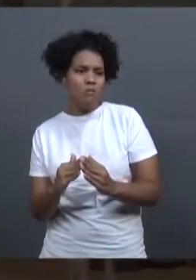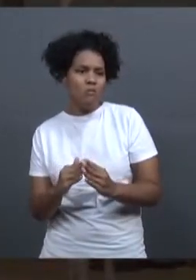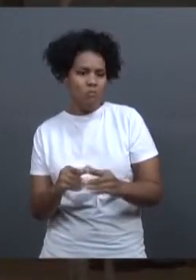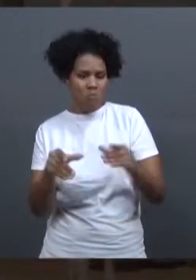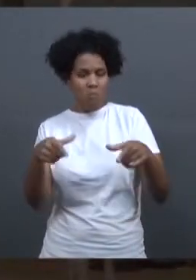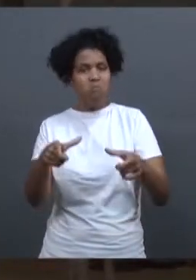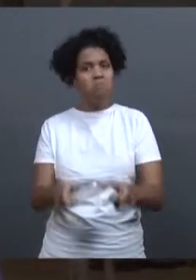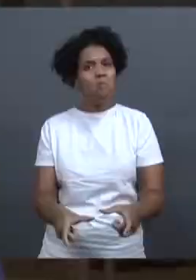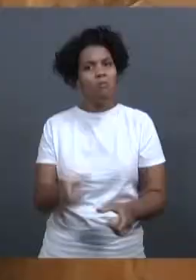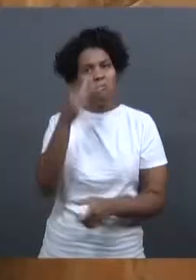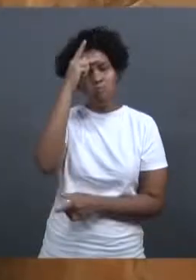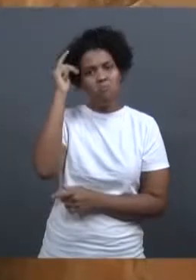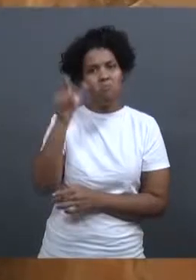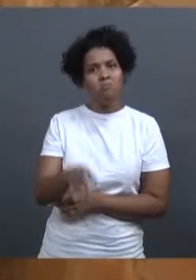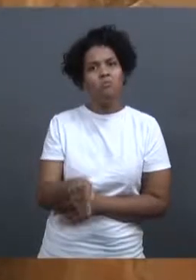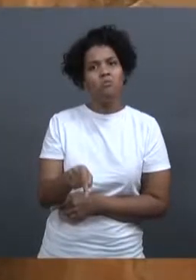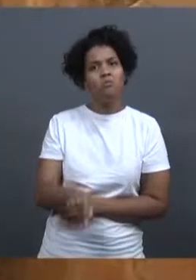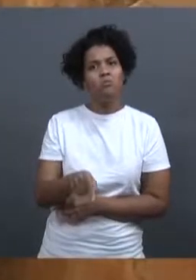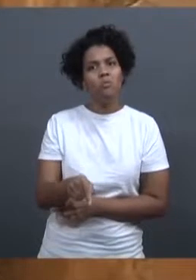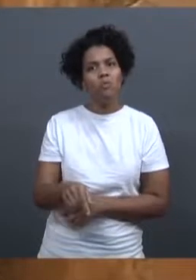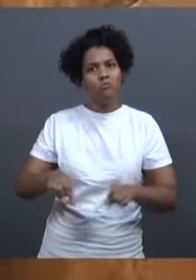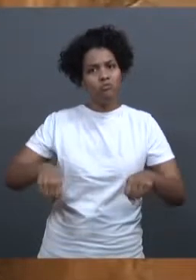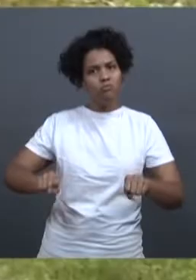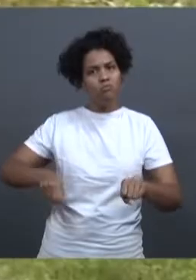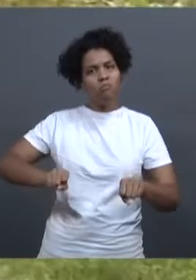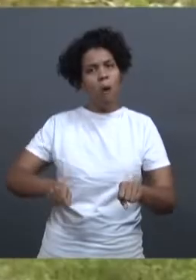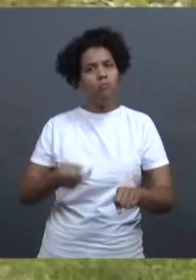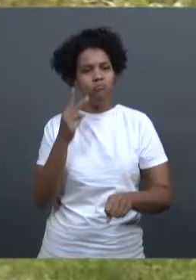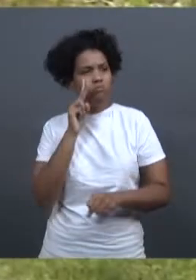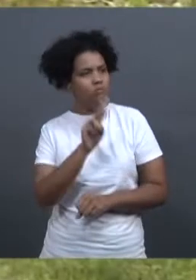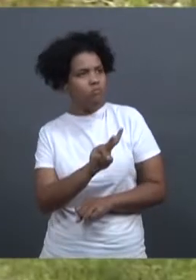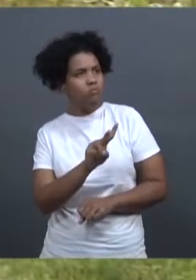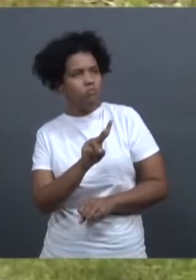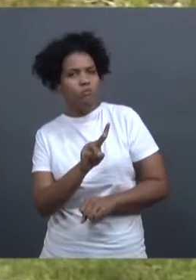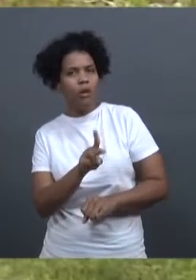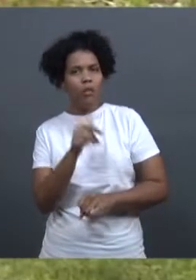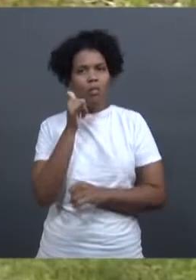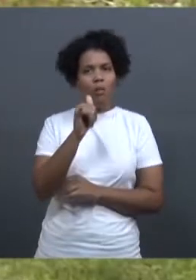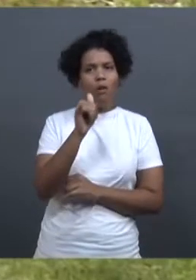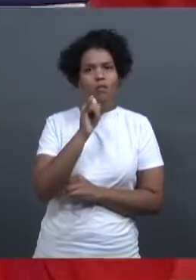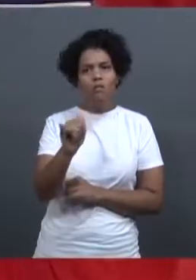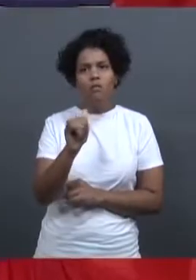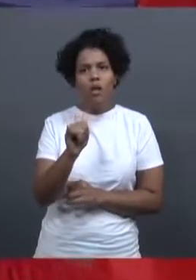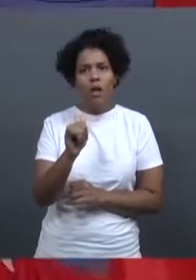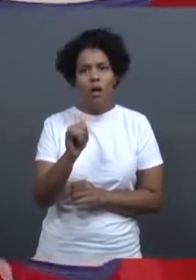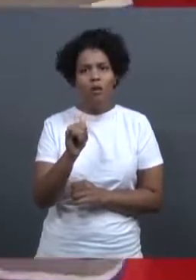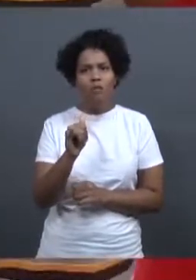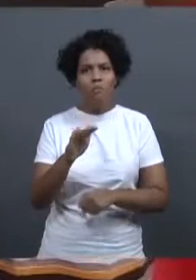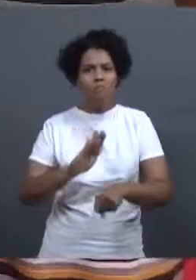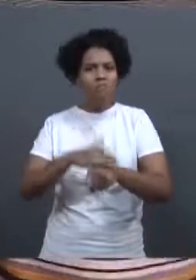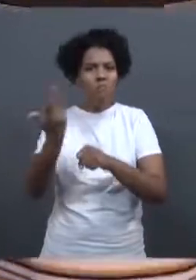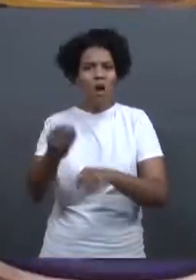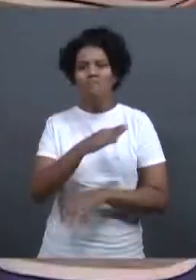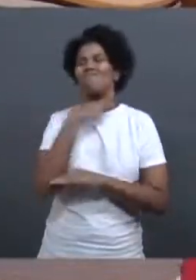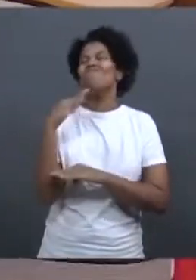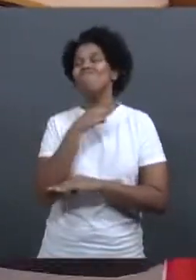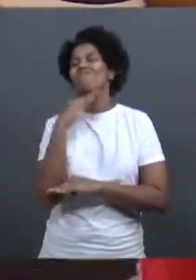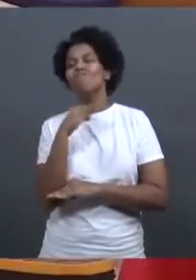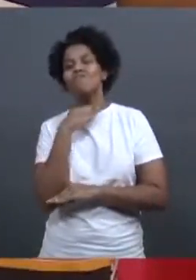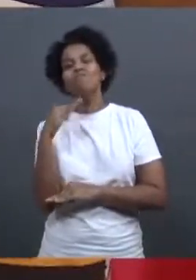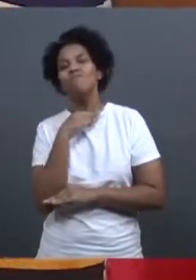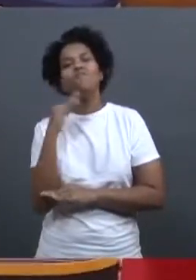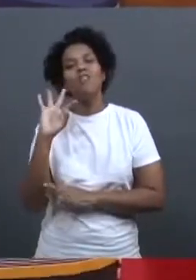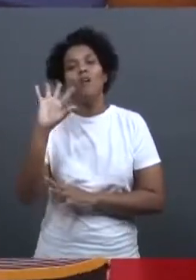de Bento, nós poderíamos ter muito mais do que 19 mortes em Mariana. Eu, Paula, e minha moto